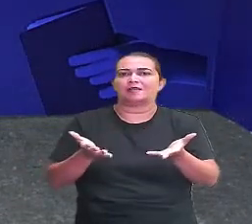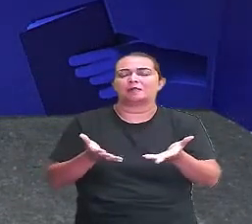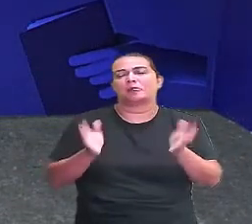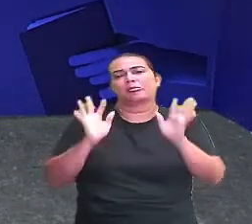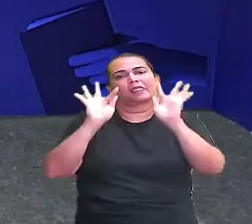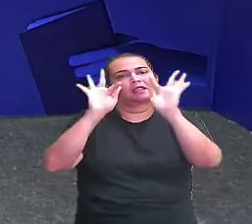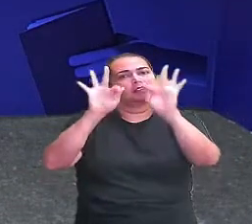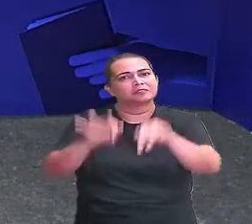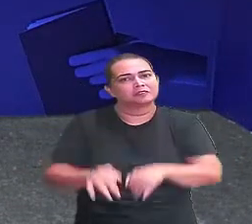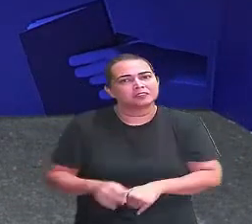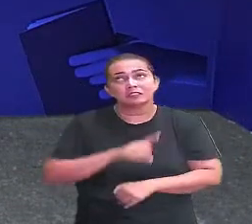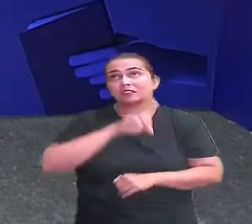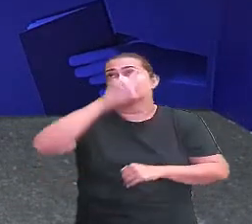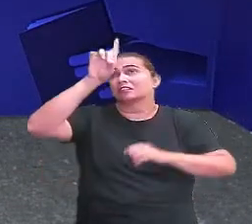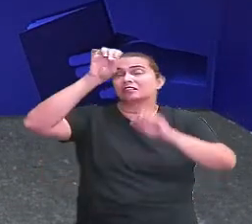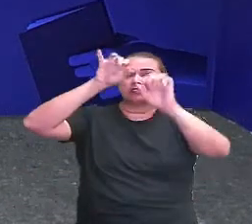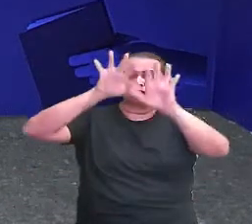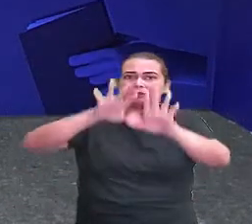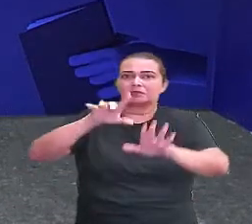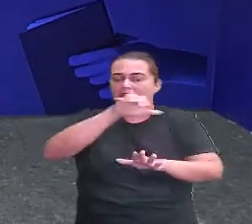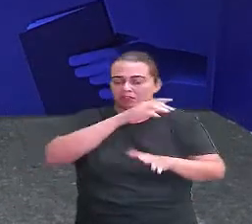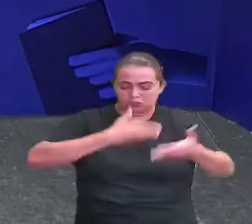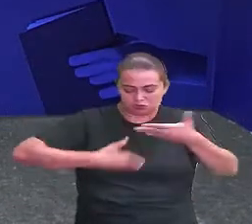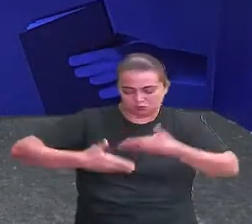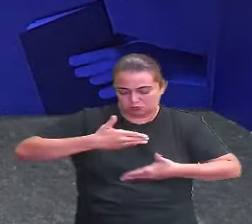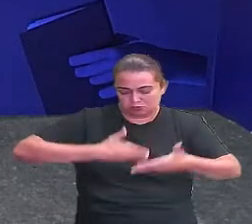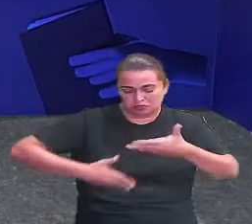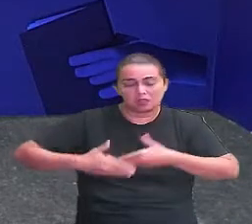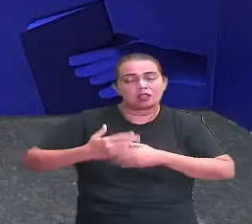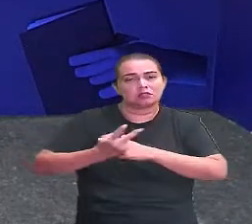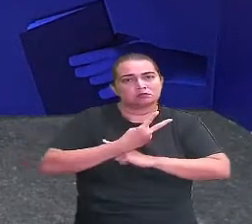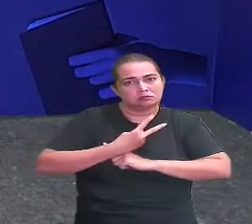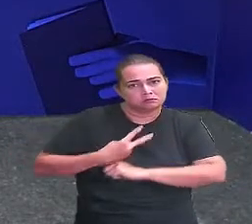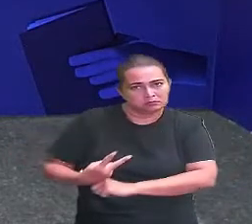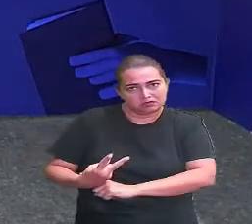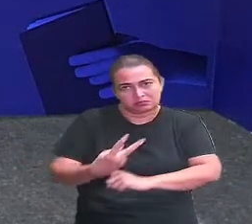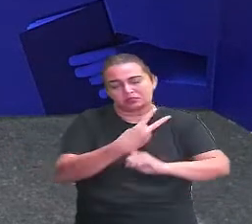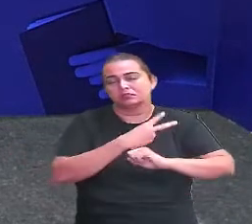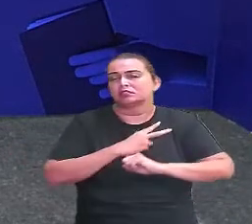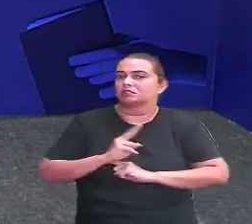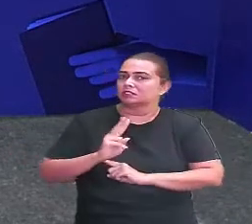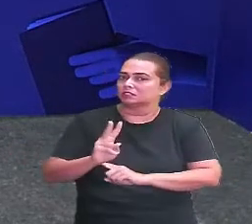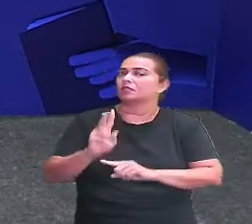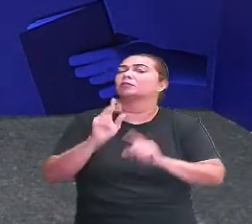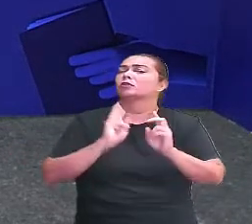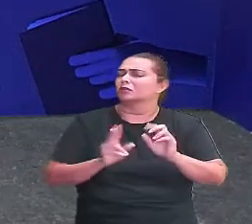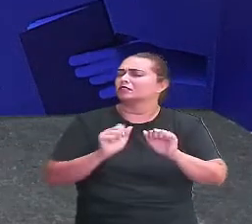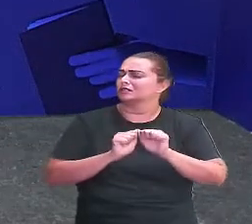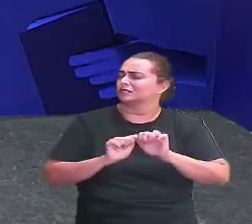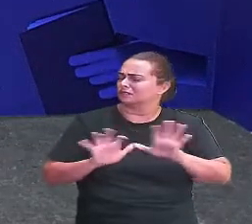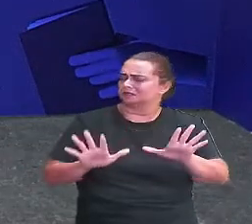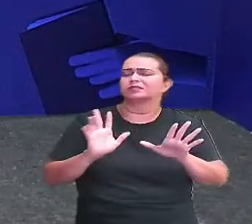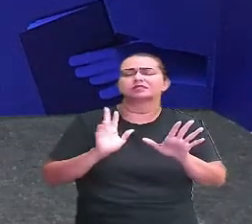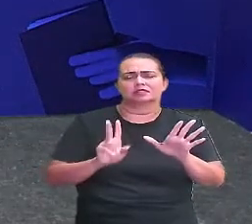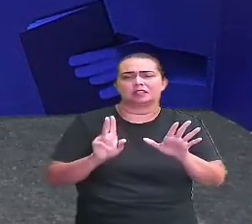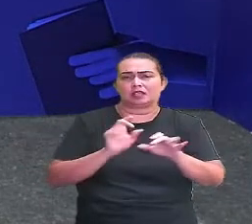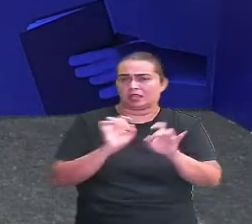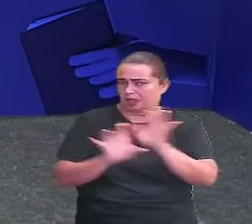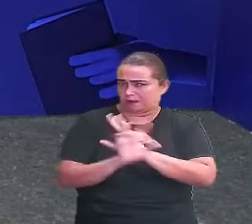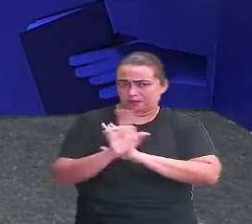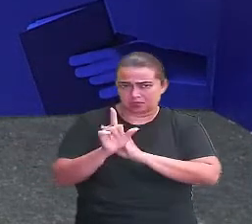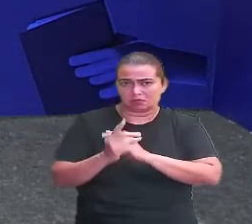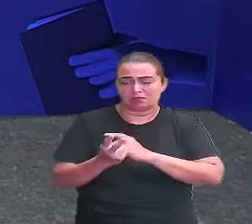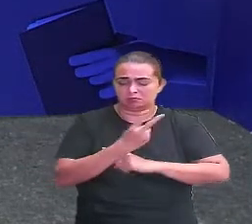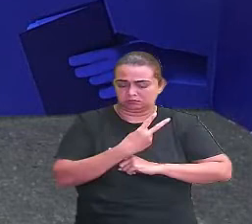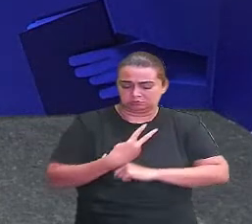aqui. Fiquem com Deus. Se cuide. Continue se cuidando. A gente ainda está aí em uma pandemia. Vamos se cuidar.